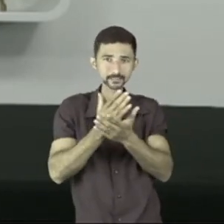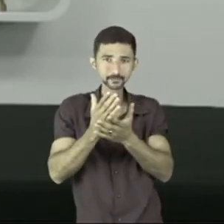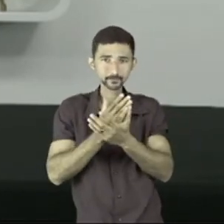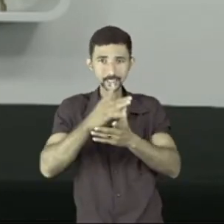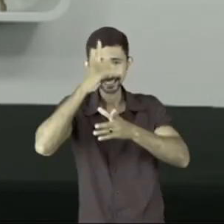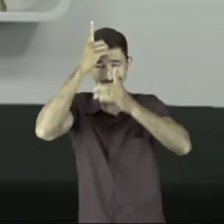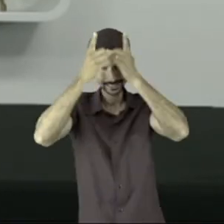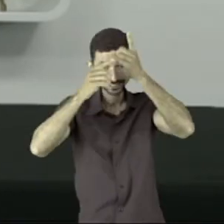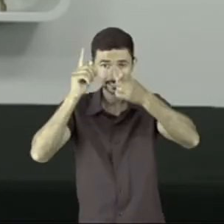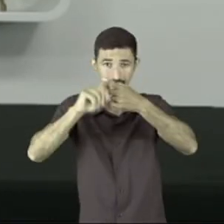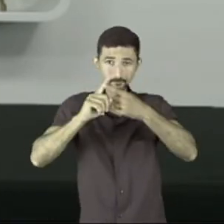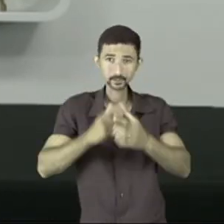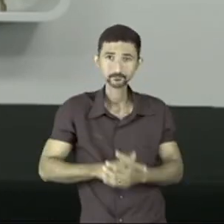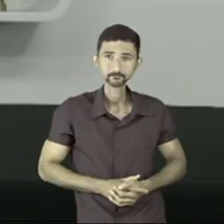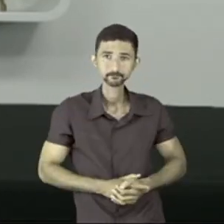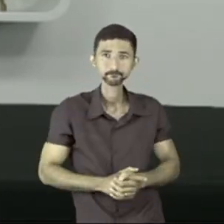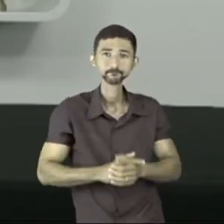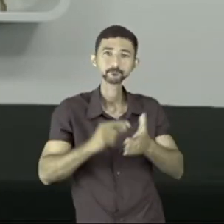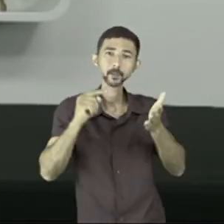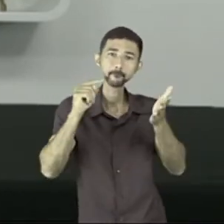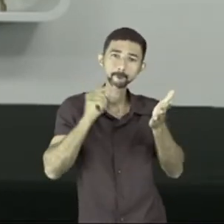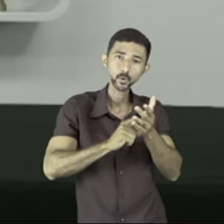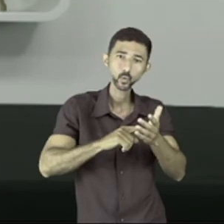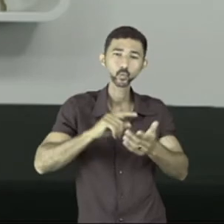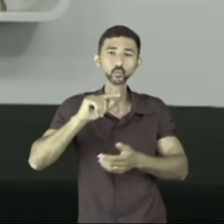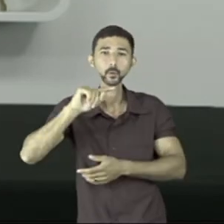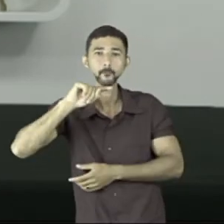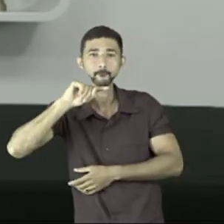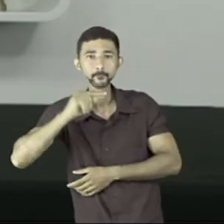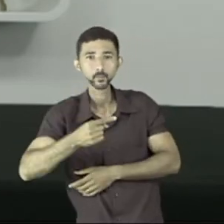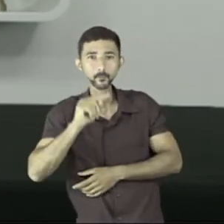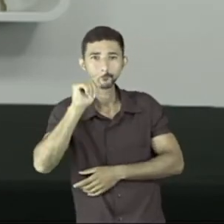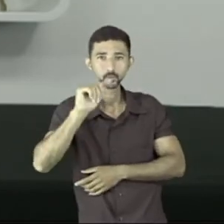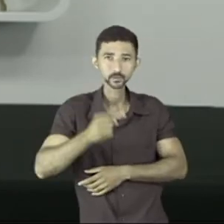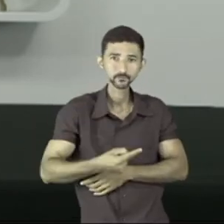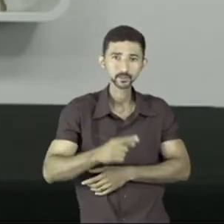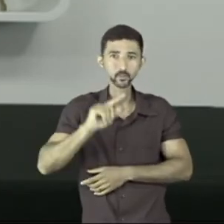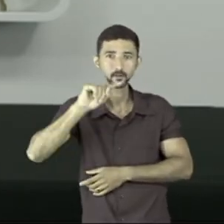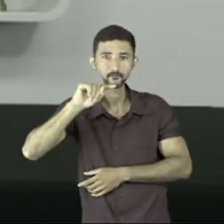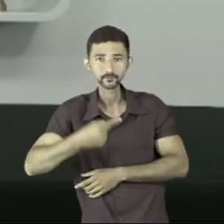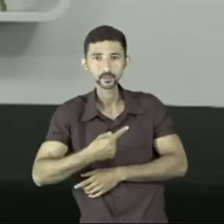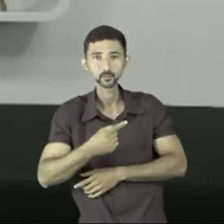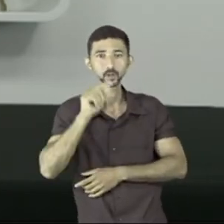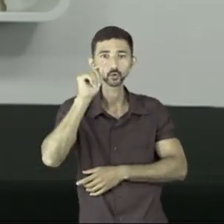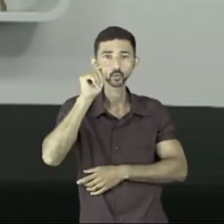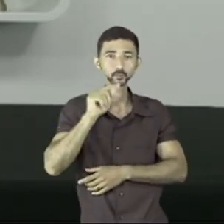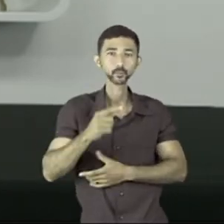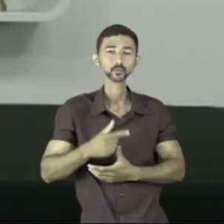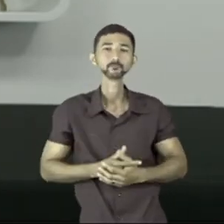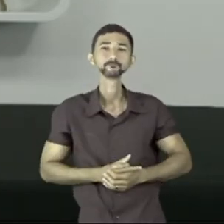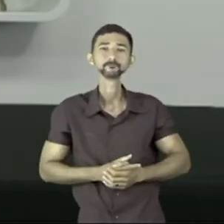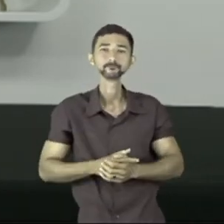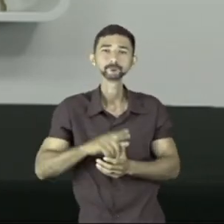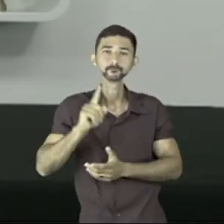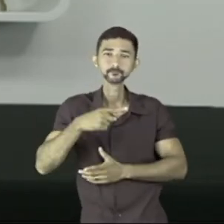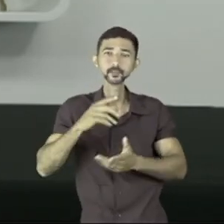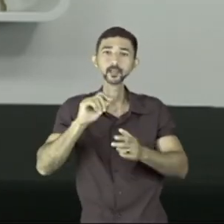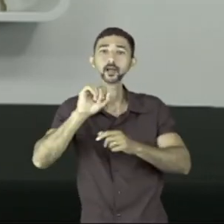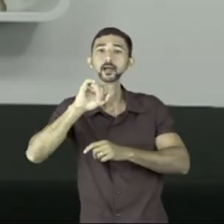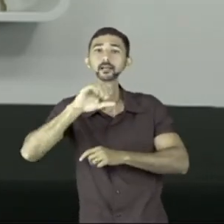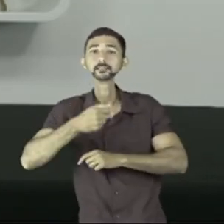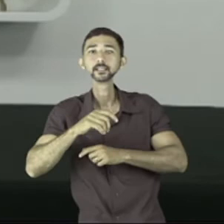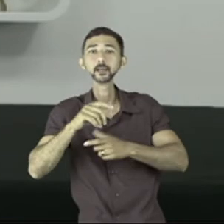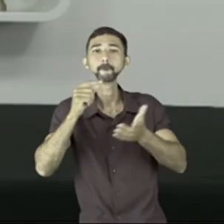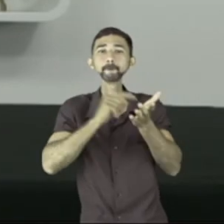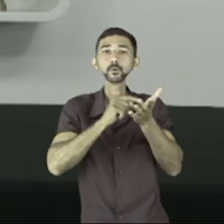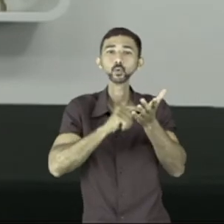ideias também. ponto, ponto e vírgula, vírgula e dois pontos são sinais